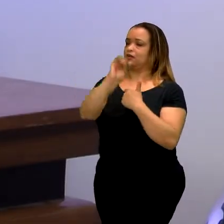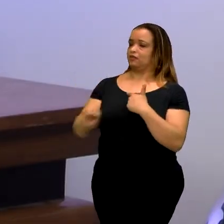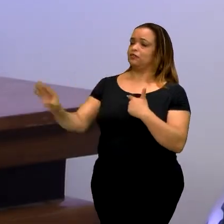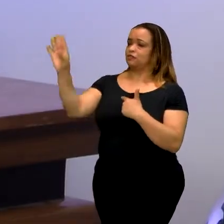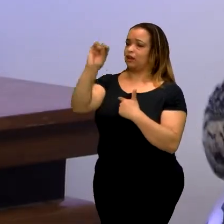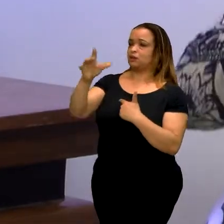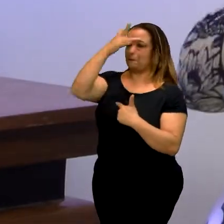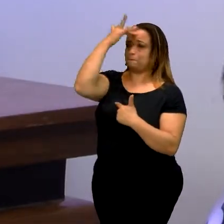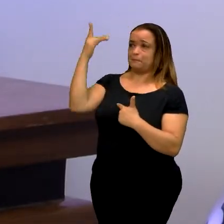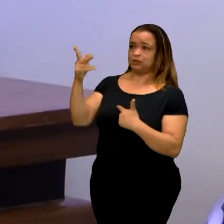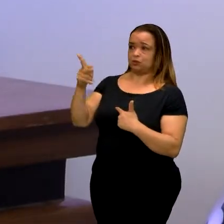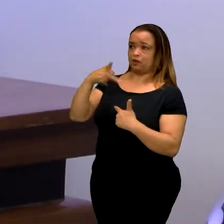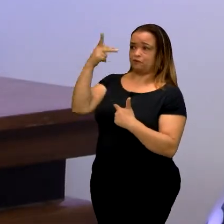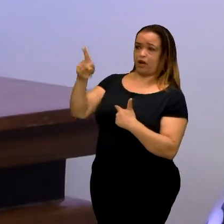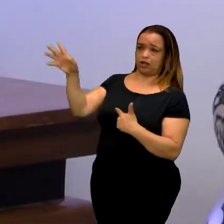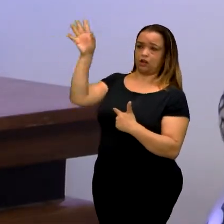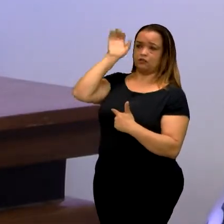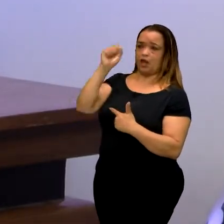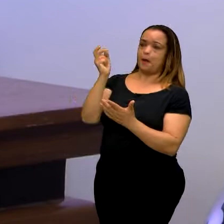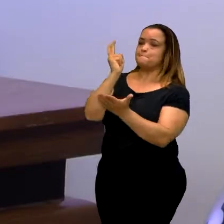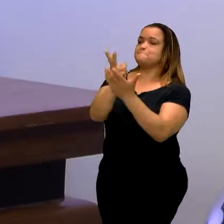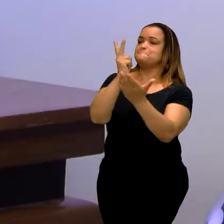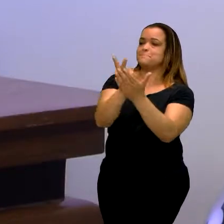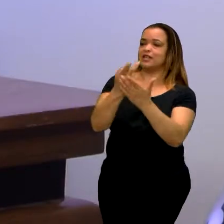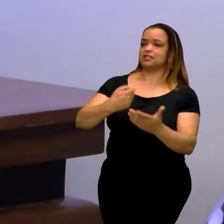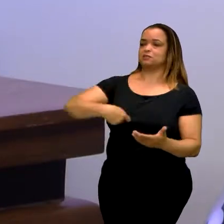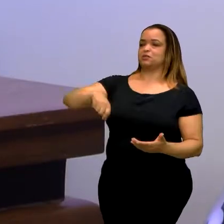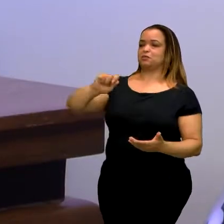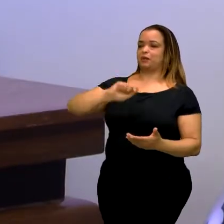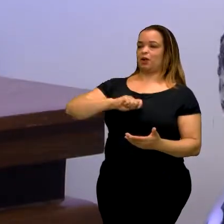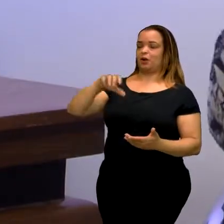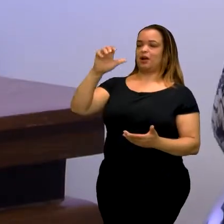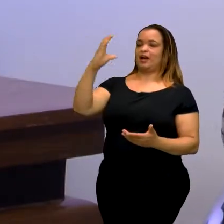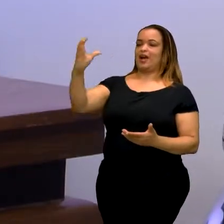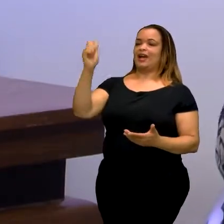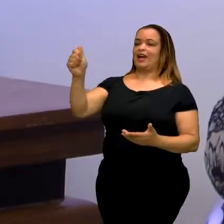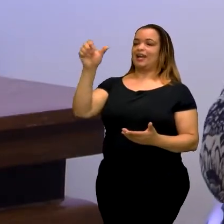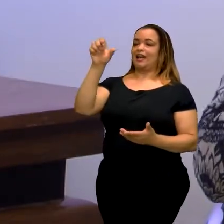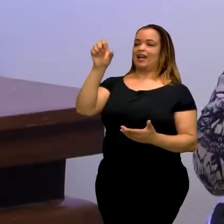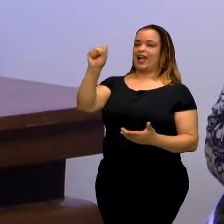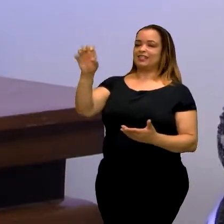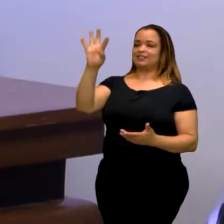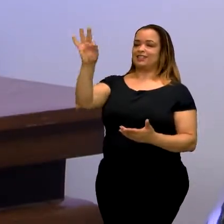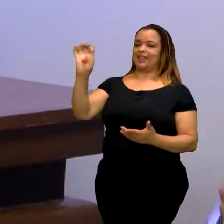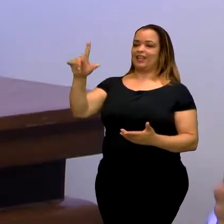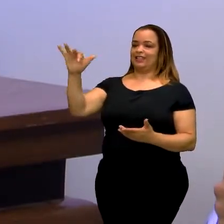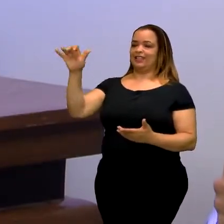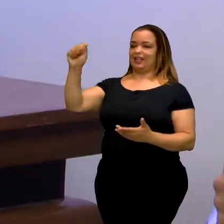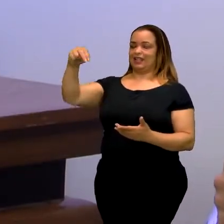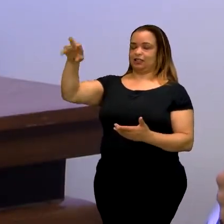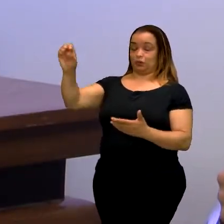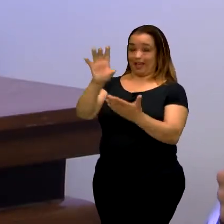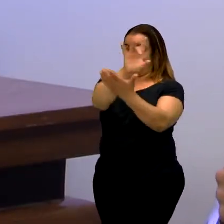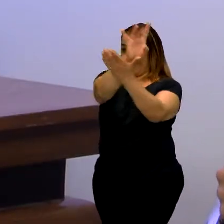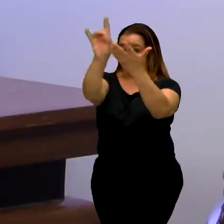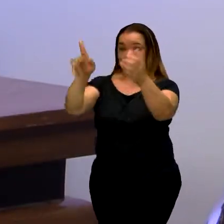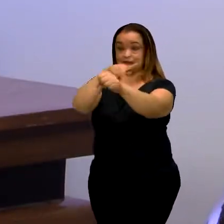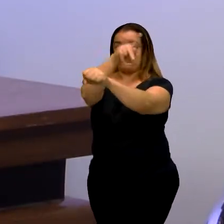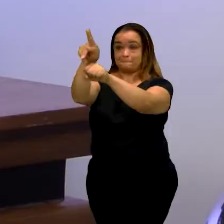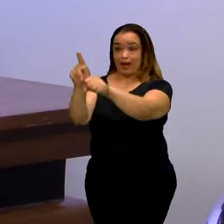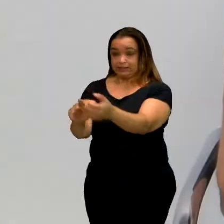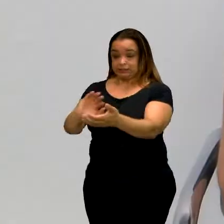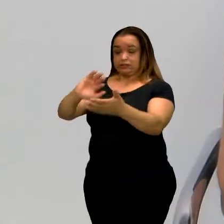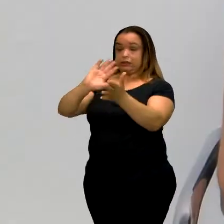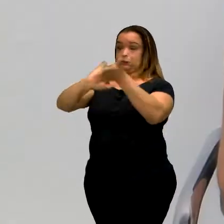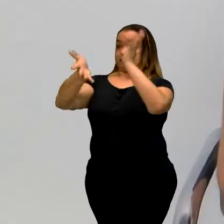ouvem, é o mesmo, o espanhol e o castelhano. Na língua de sinais, não. Cada país desses são diferentes. São